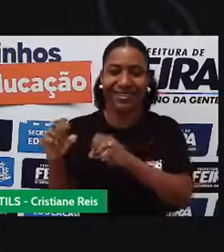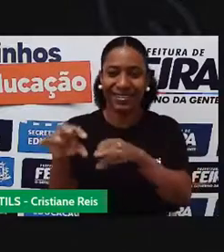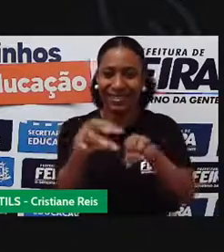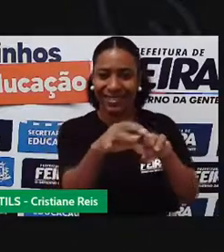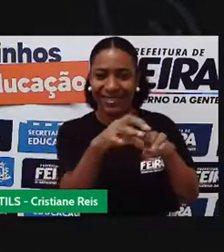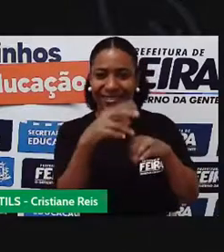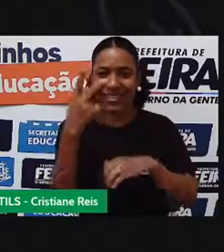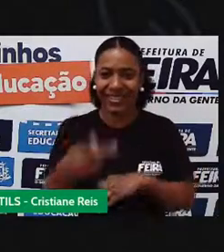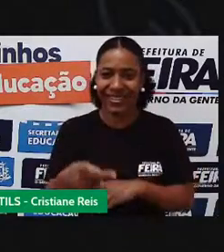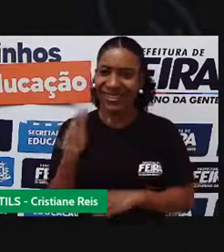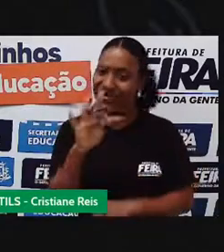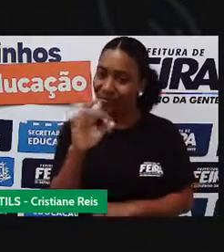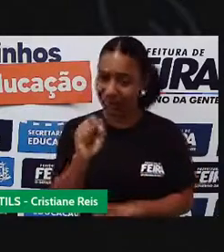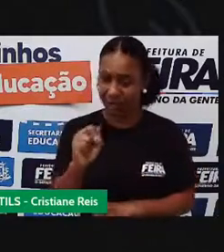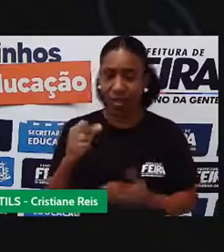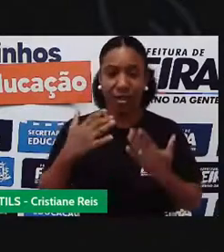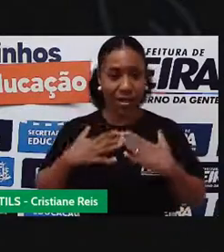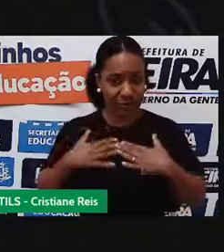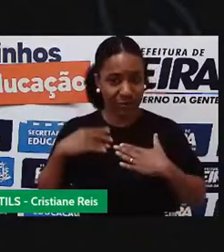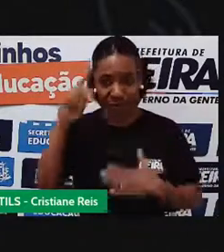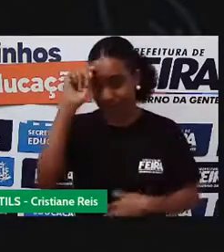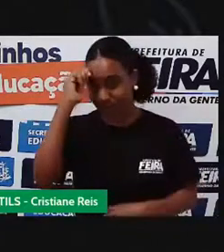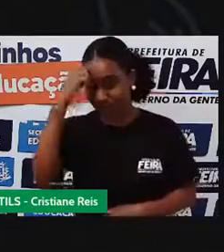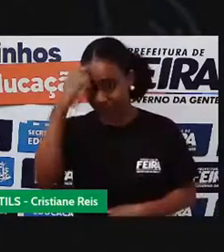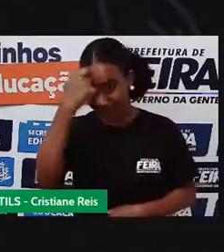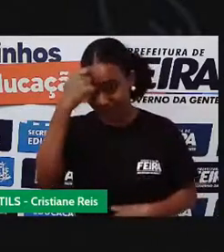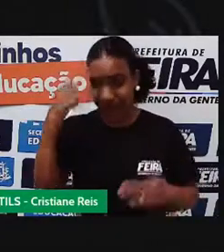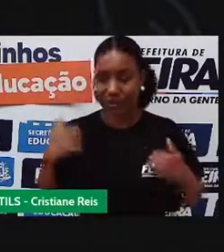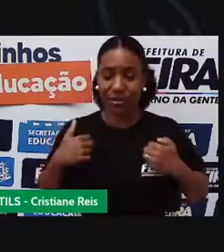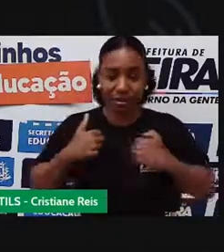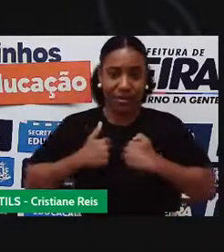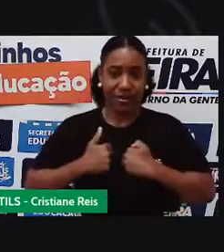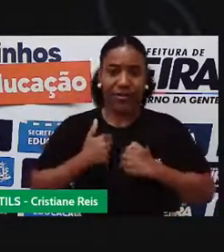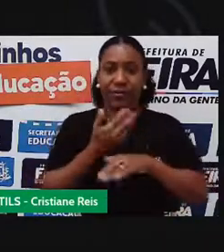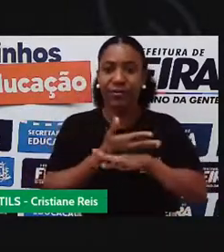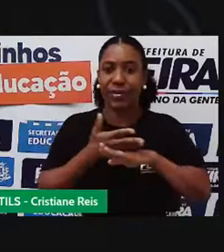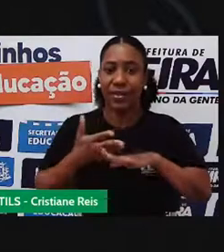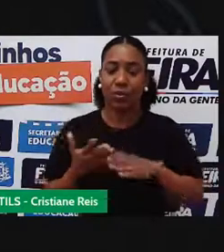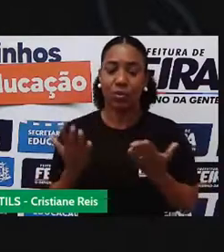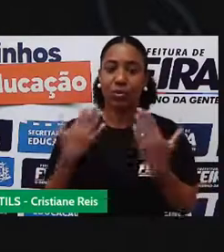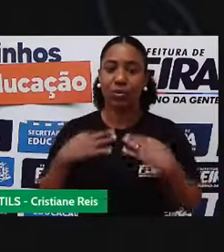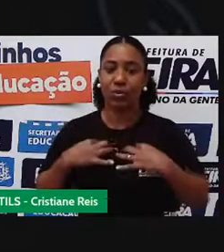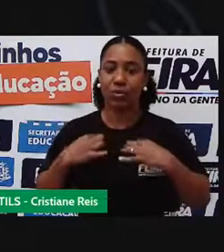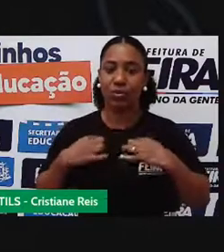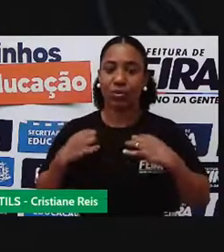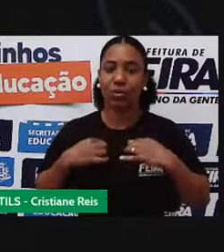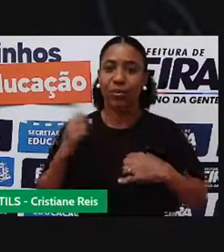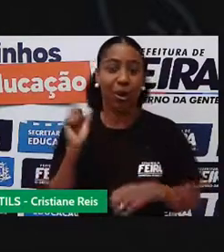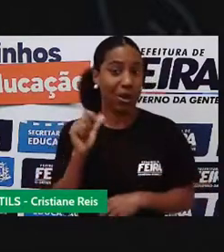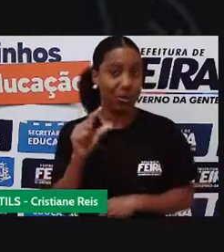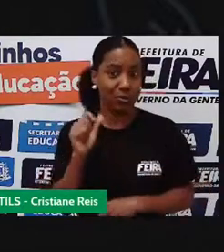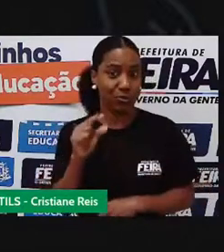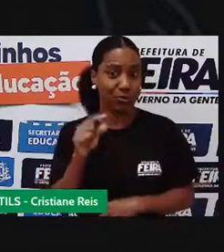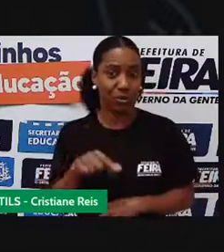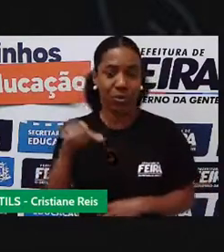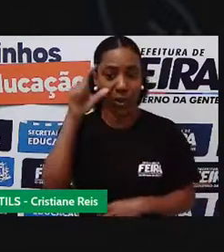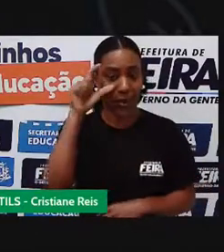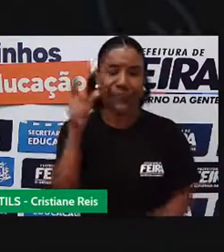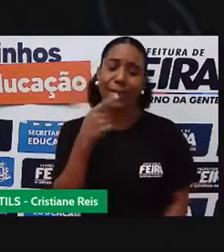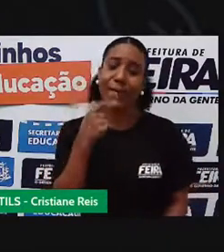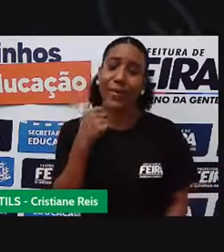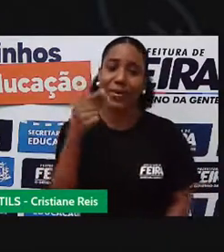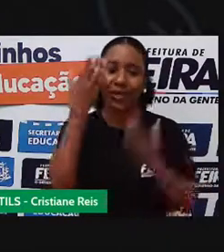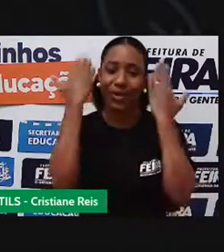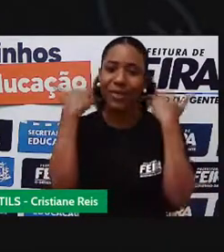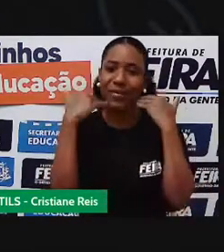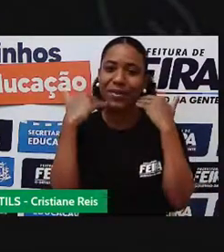Bom, eu sou negra, estou trajando um jaleco branco, uma camiseta azul por baixo, estou usando um óculos vermelho, meus cabelos são negros